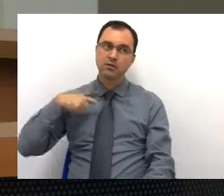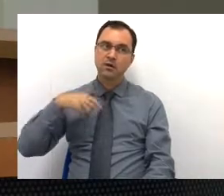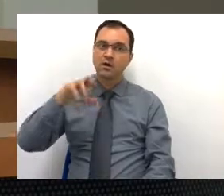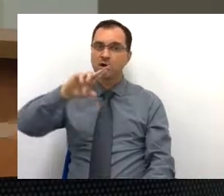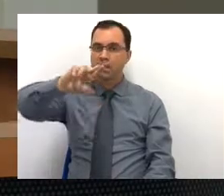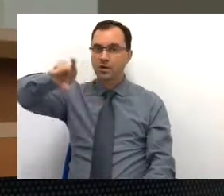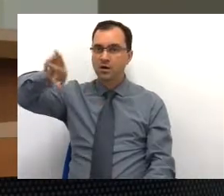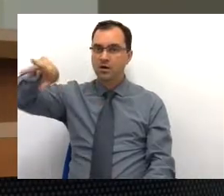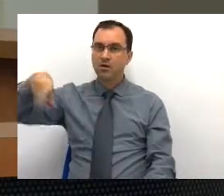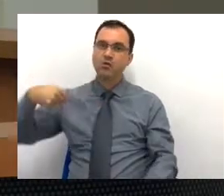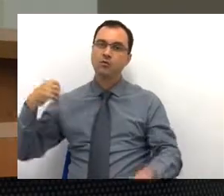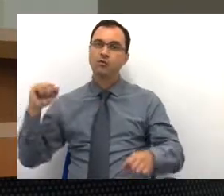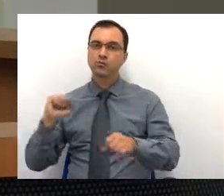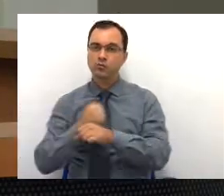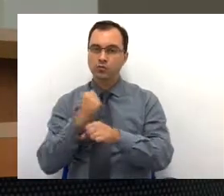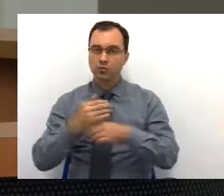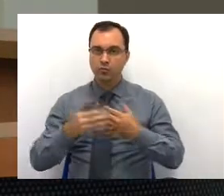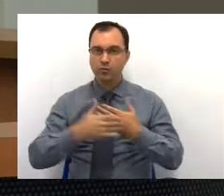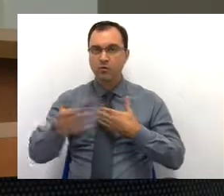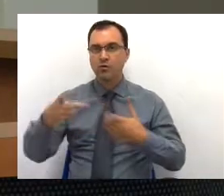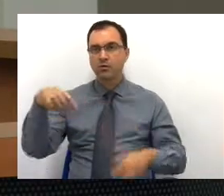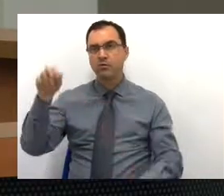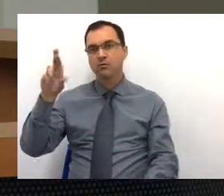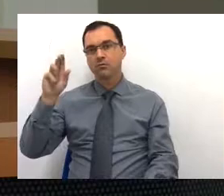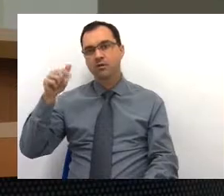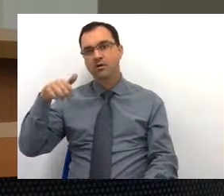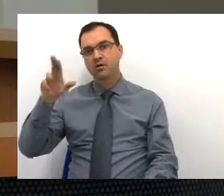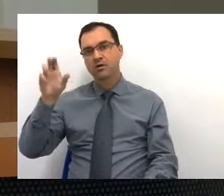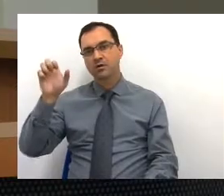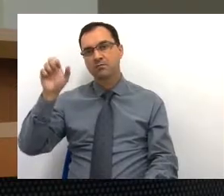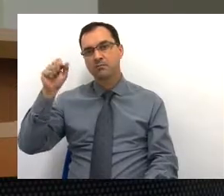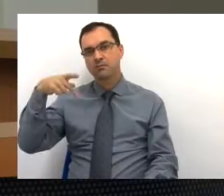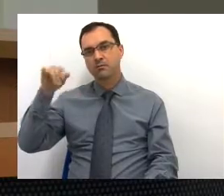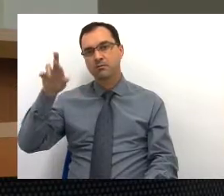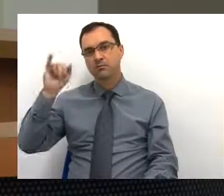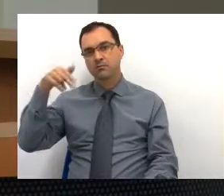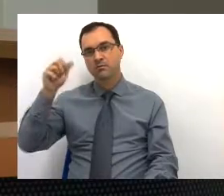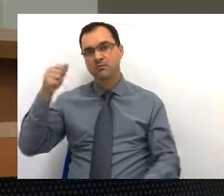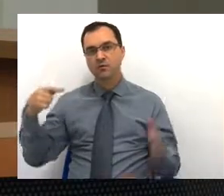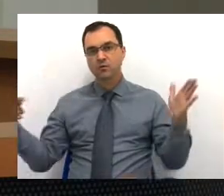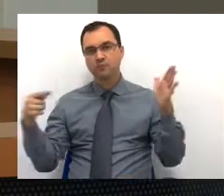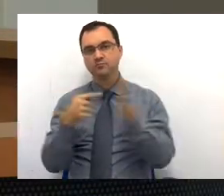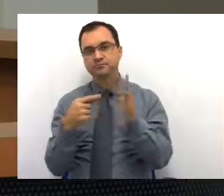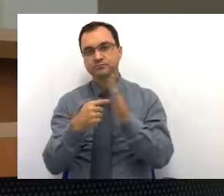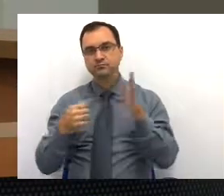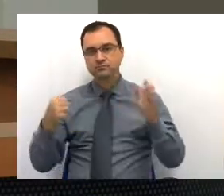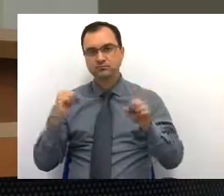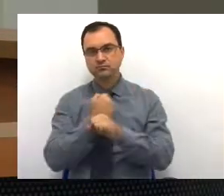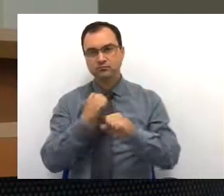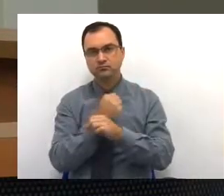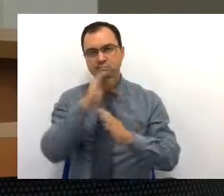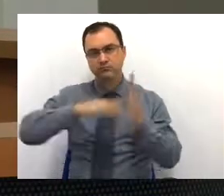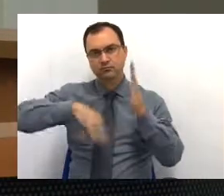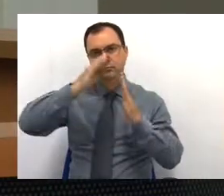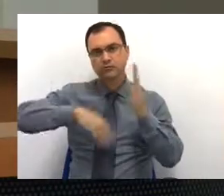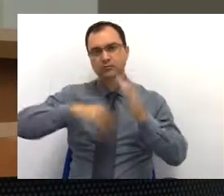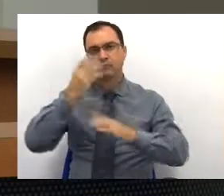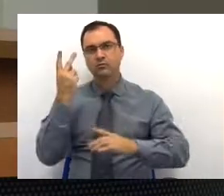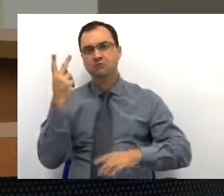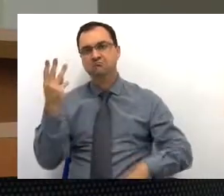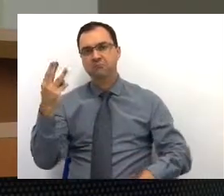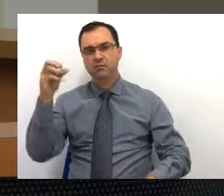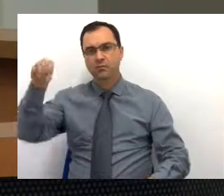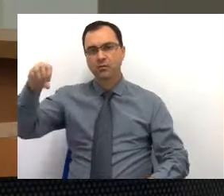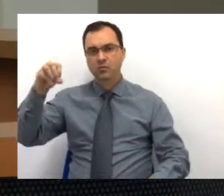execução, UBS Parque Primavera. O objetivo, reforma de 34 unidades